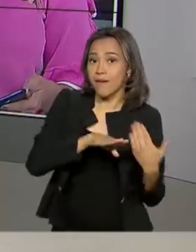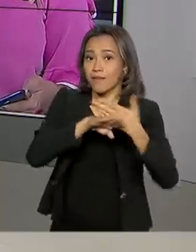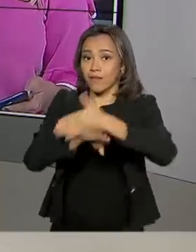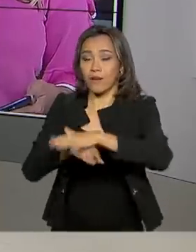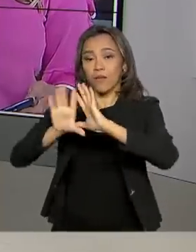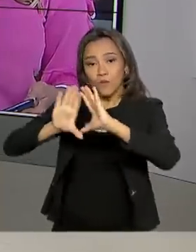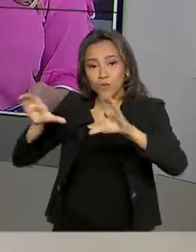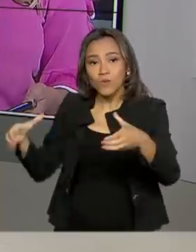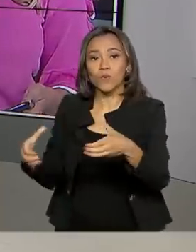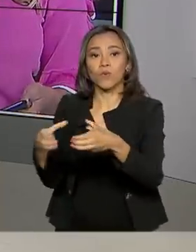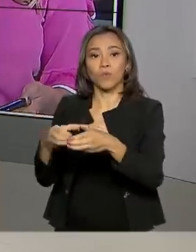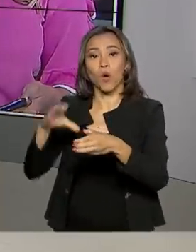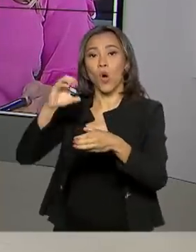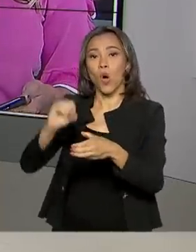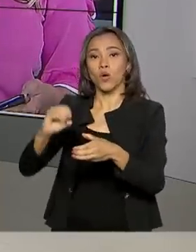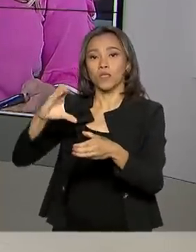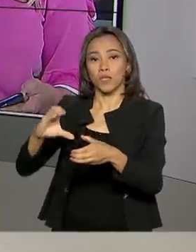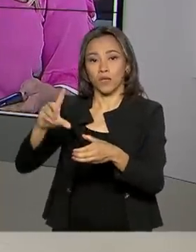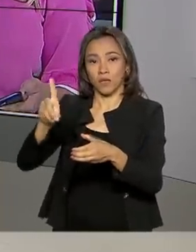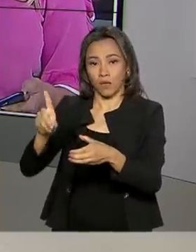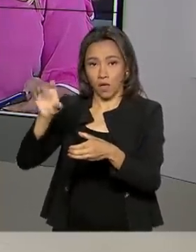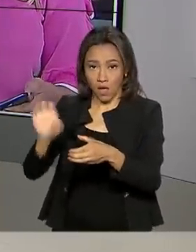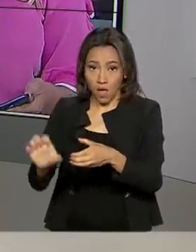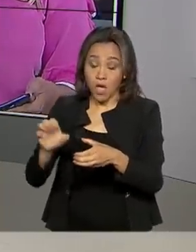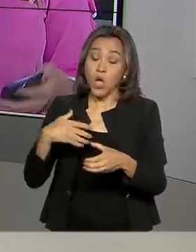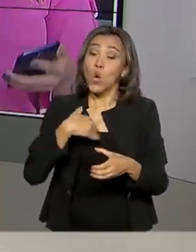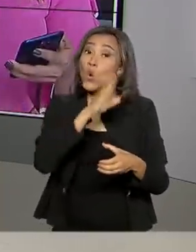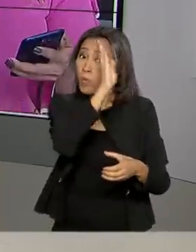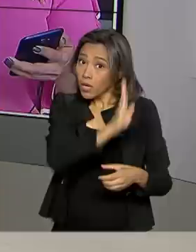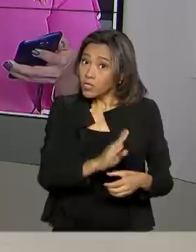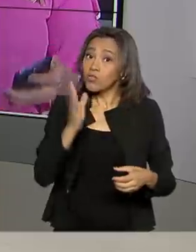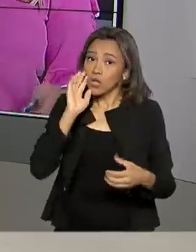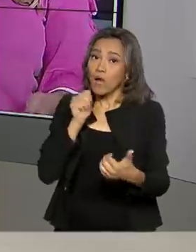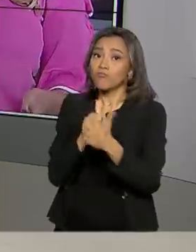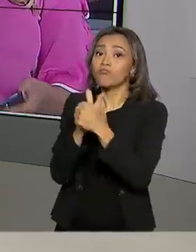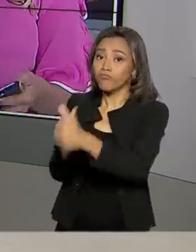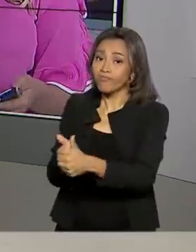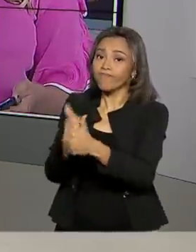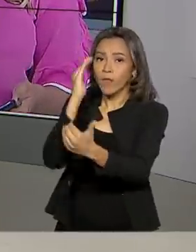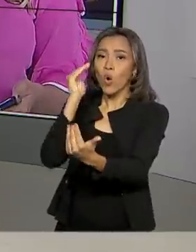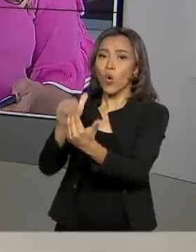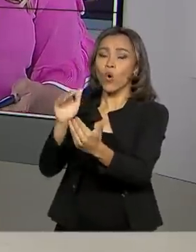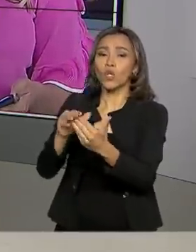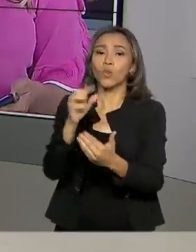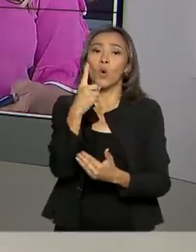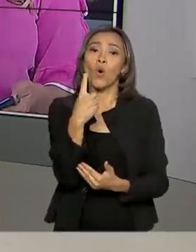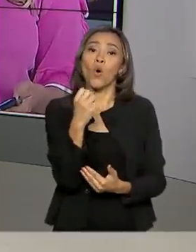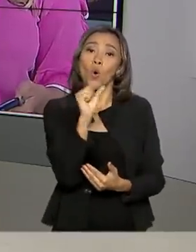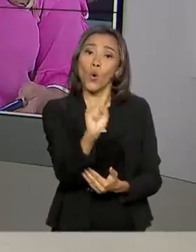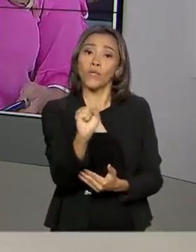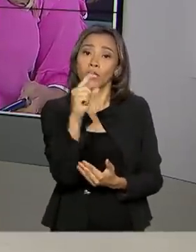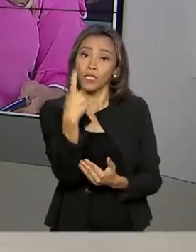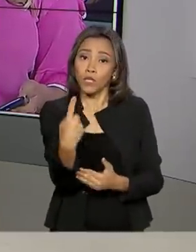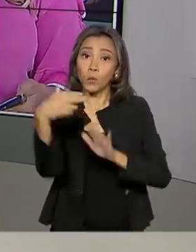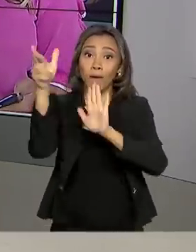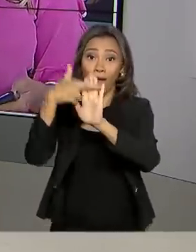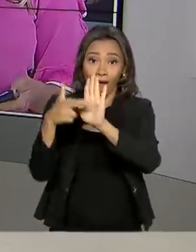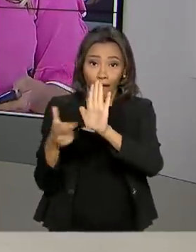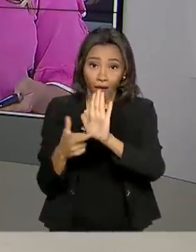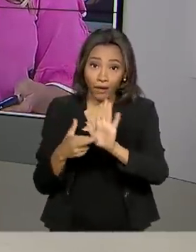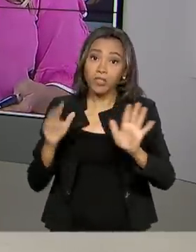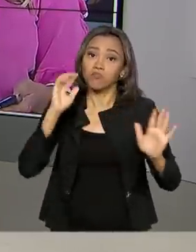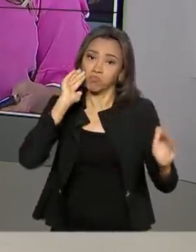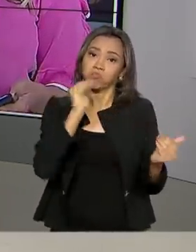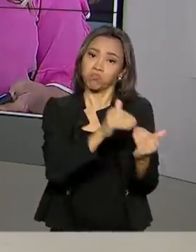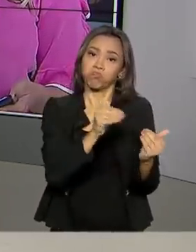e Desenvolvimento Econômico. O Brasil já aderiu a 81 requisitos necessários para o acesso à OCDE. Quem conta os